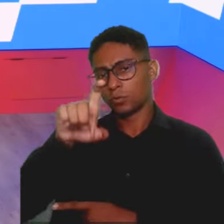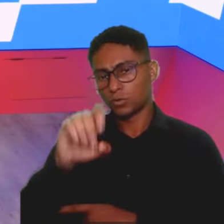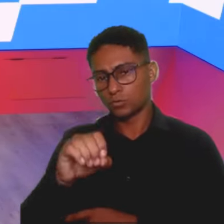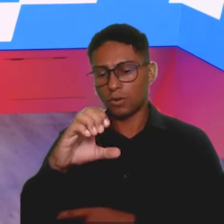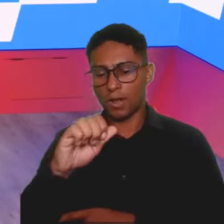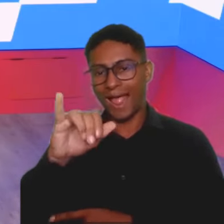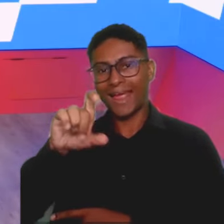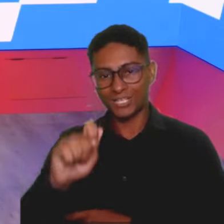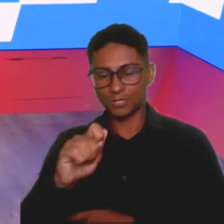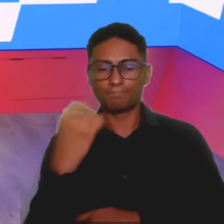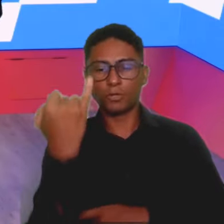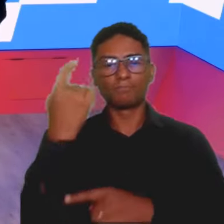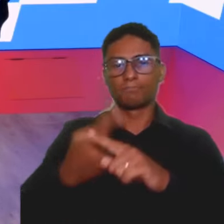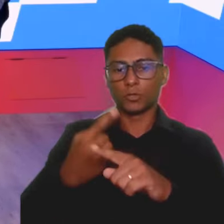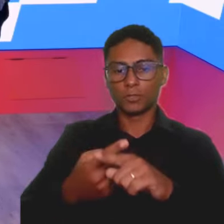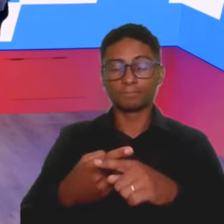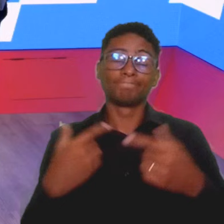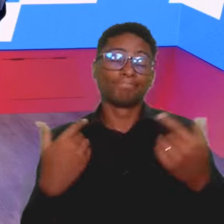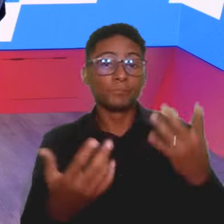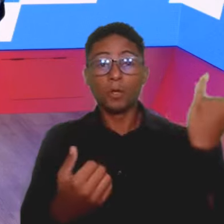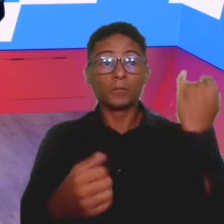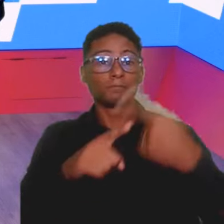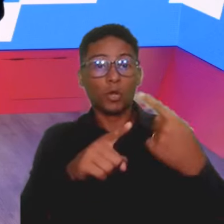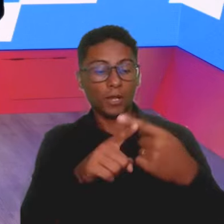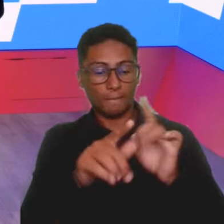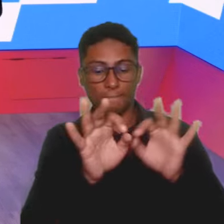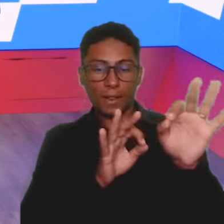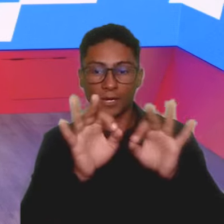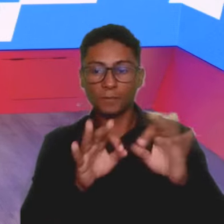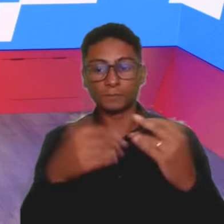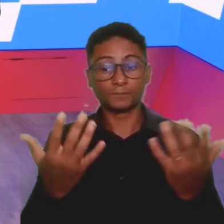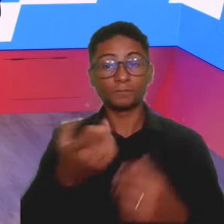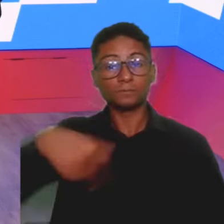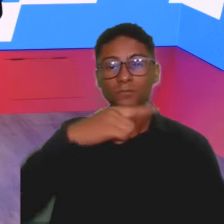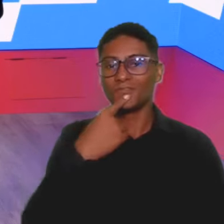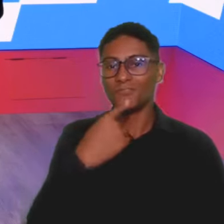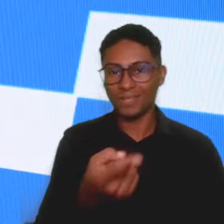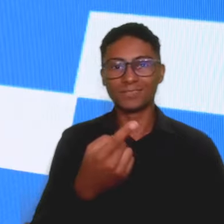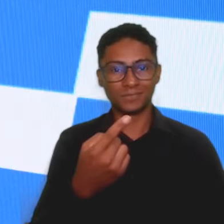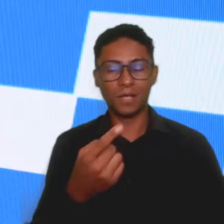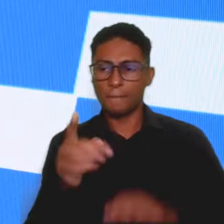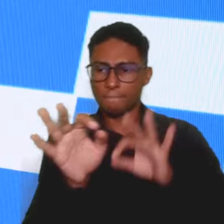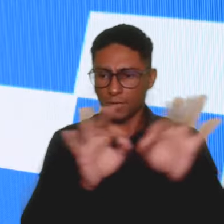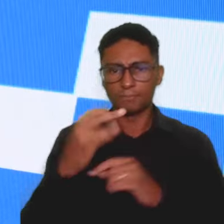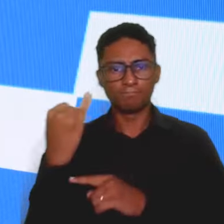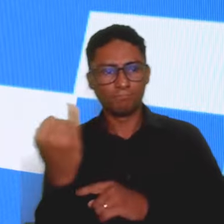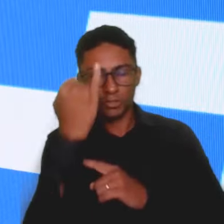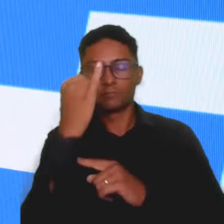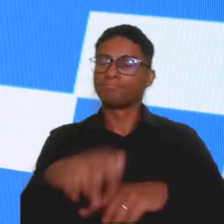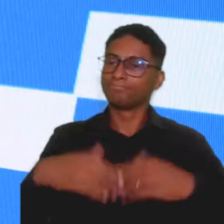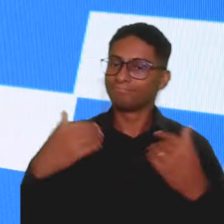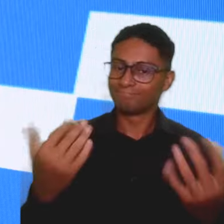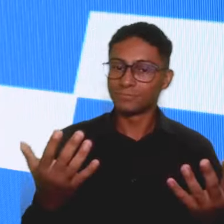que o fluxo de caixa é importante principalmente para planejamento. Quando nós falamos da importância do planejamento, o fluxo de caixa é uma das